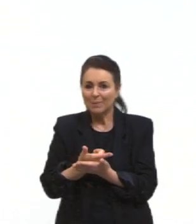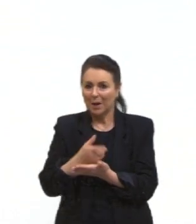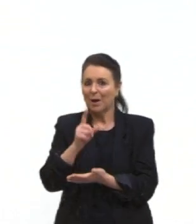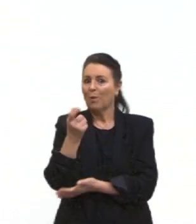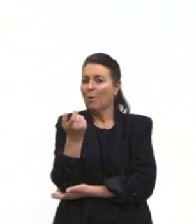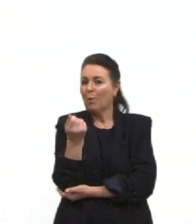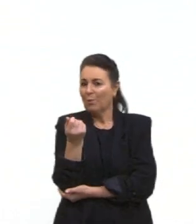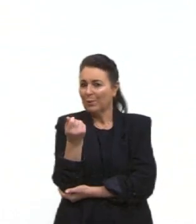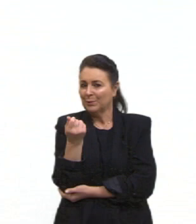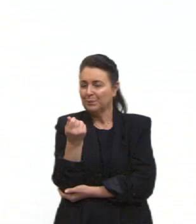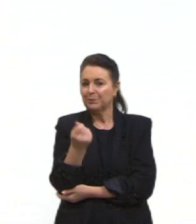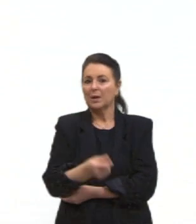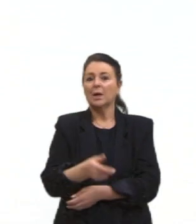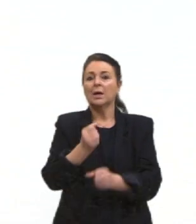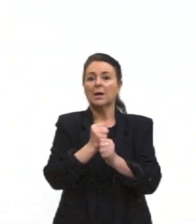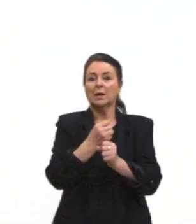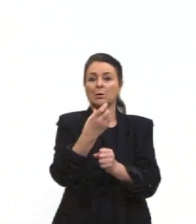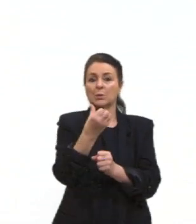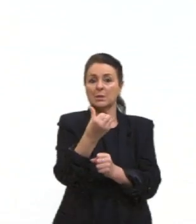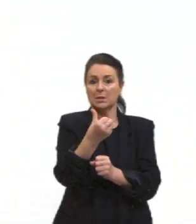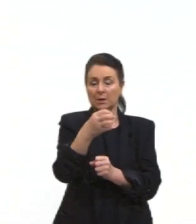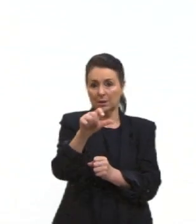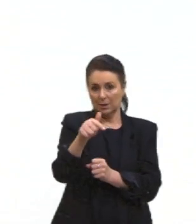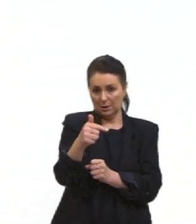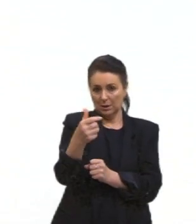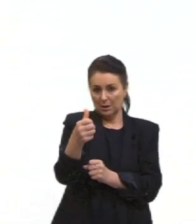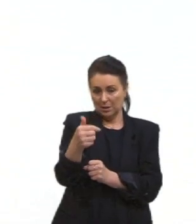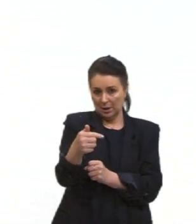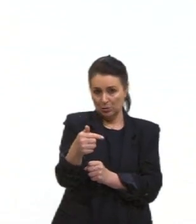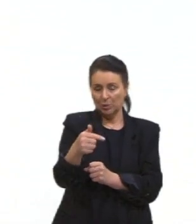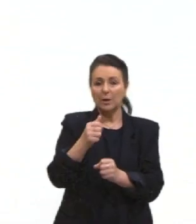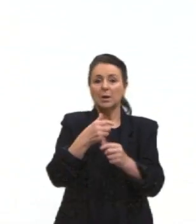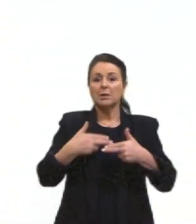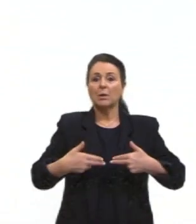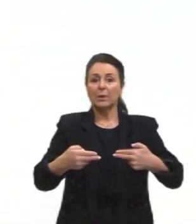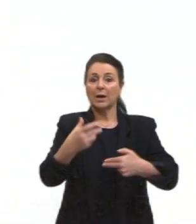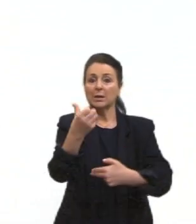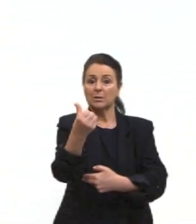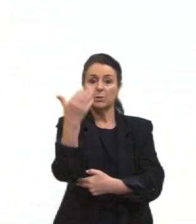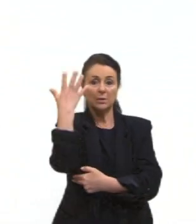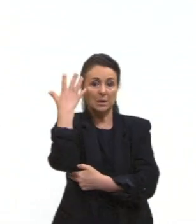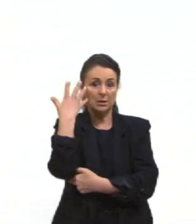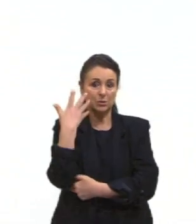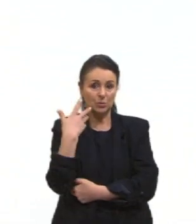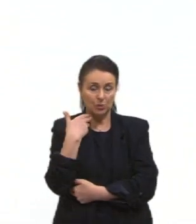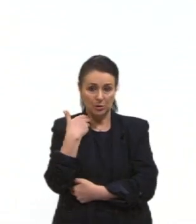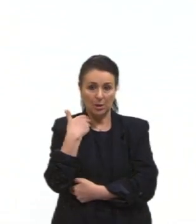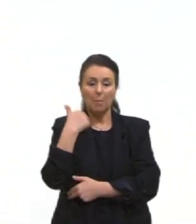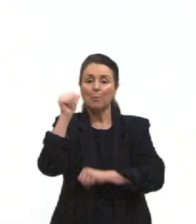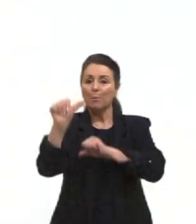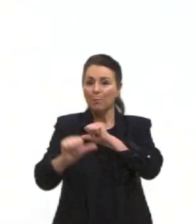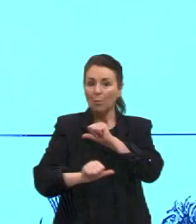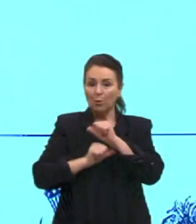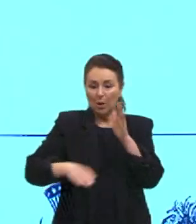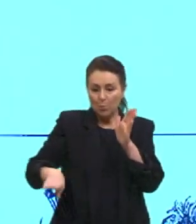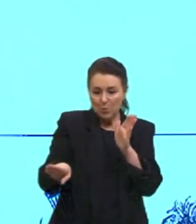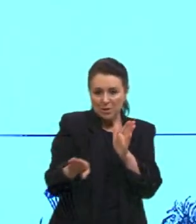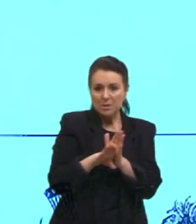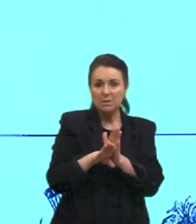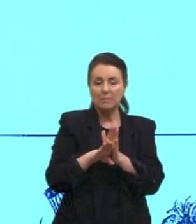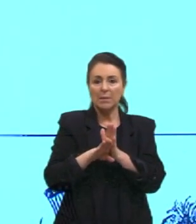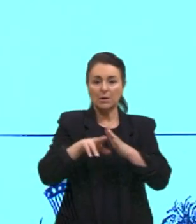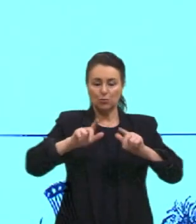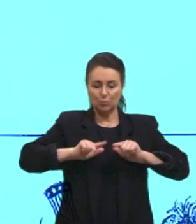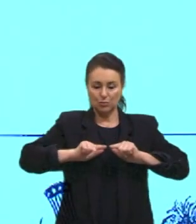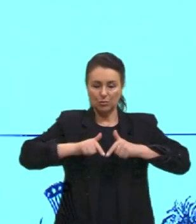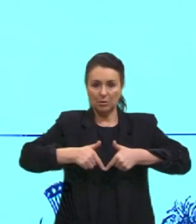tá? Em 67, então, tu tem essa guerra dos seis dias, né, a maior alteração de, de, das fronteiras de Israel. Olha aqui, ó, Israel pega